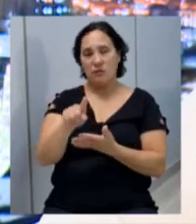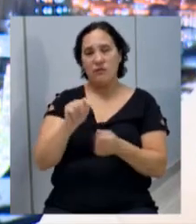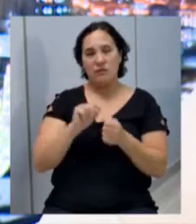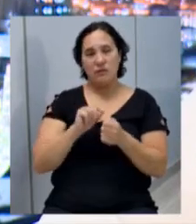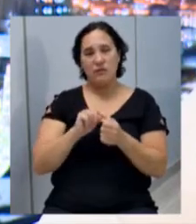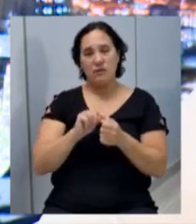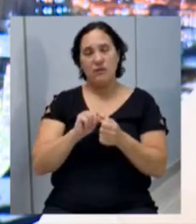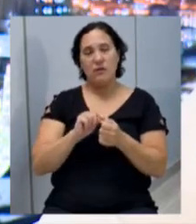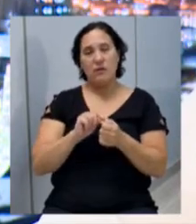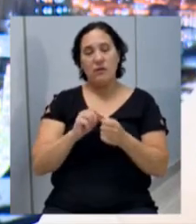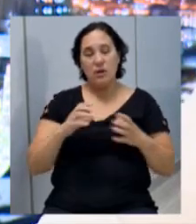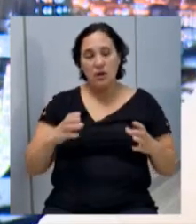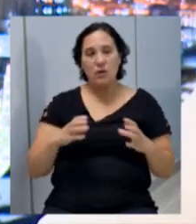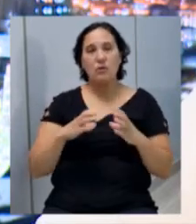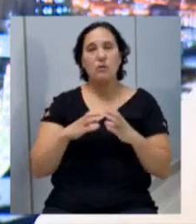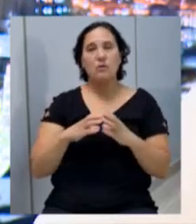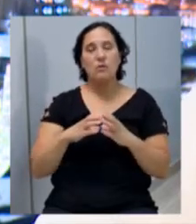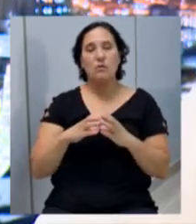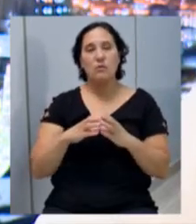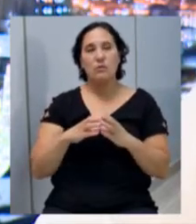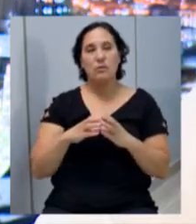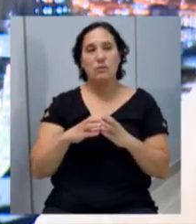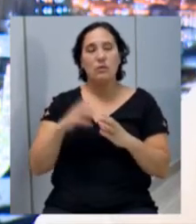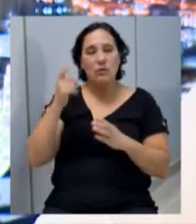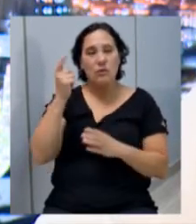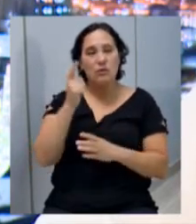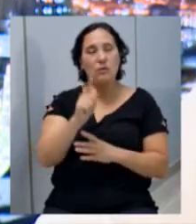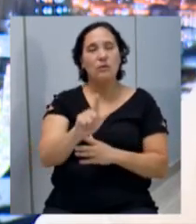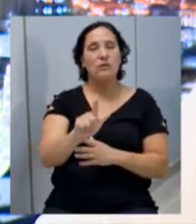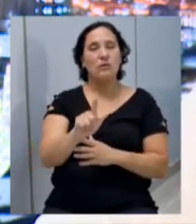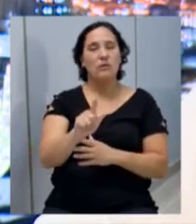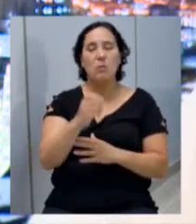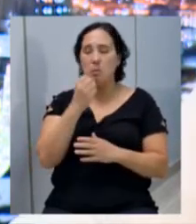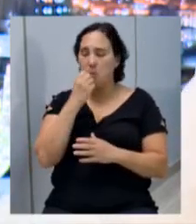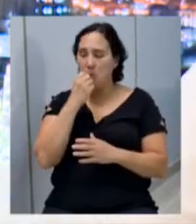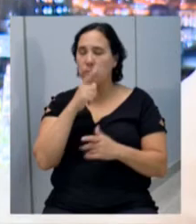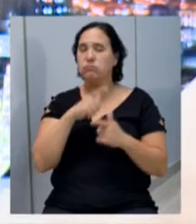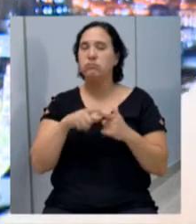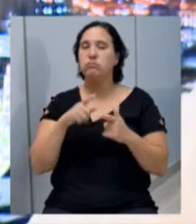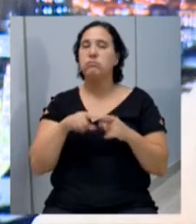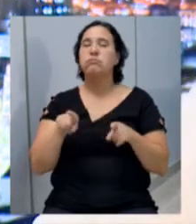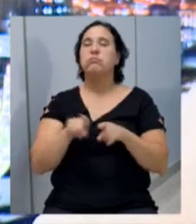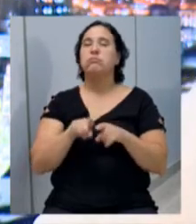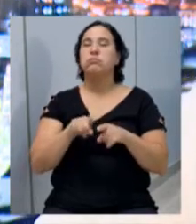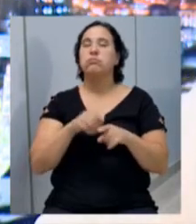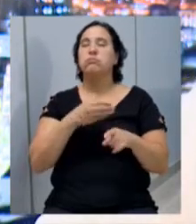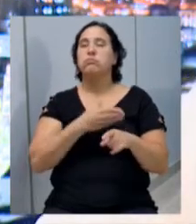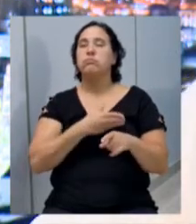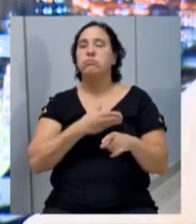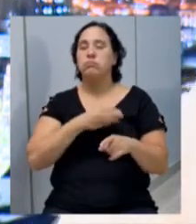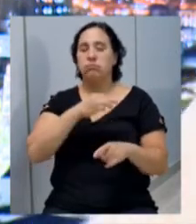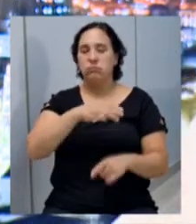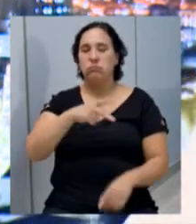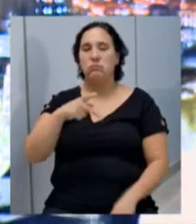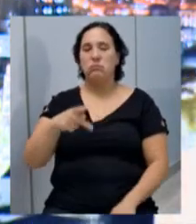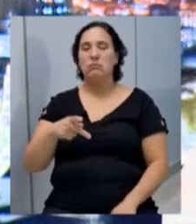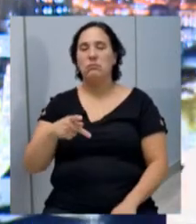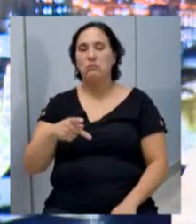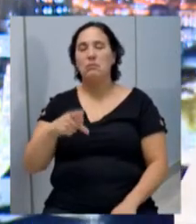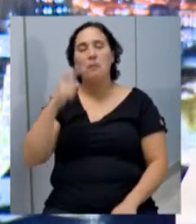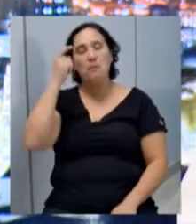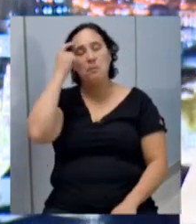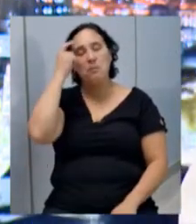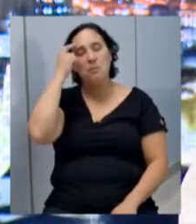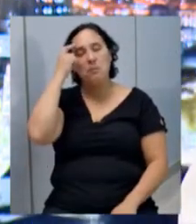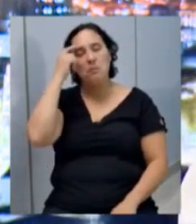de forma coletiva conseguimos bons resultados. E também em parceria com o Ministério Público. Acho que,